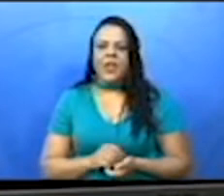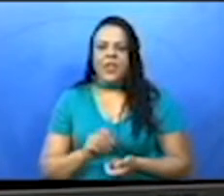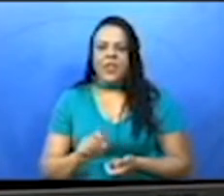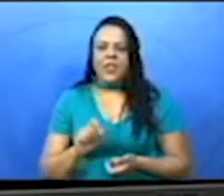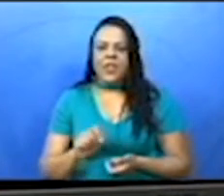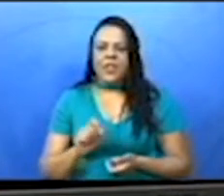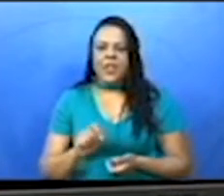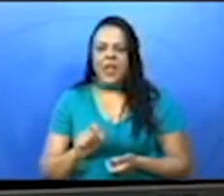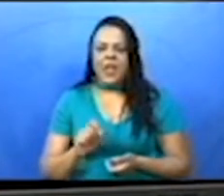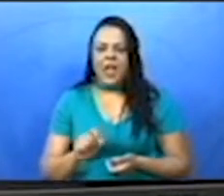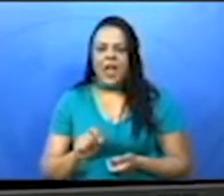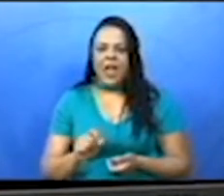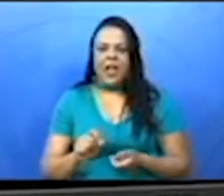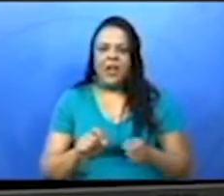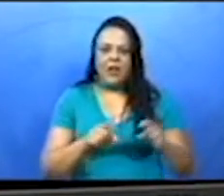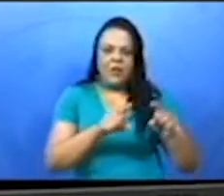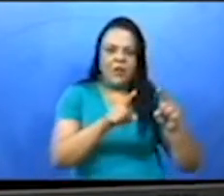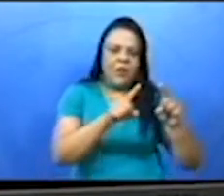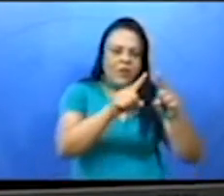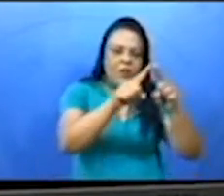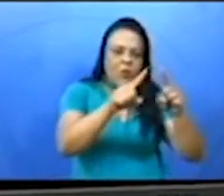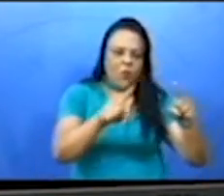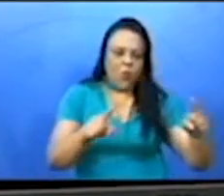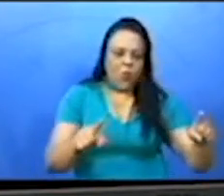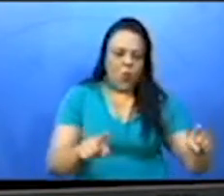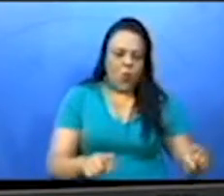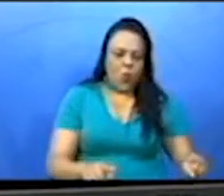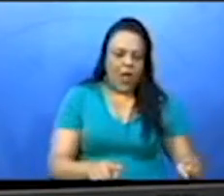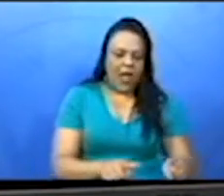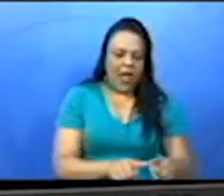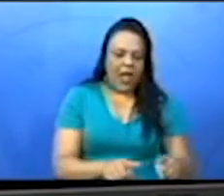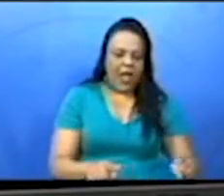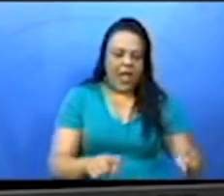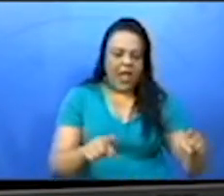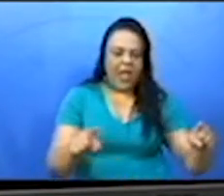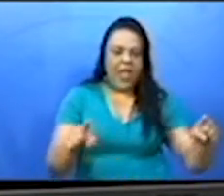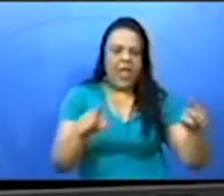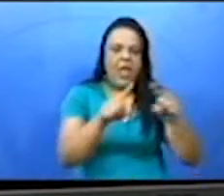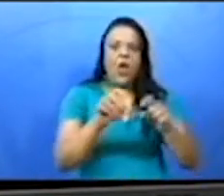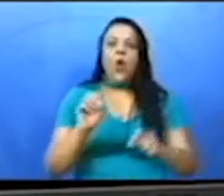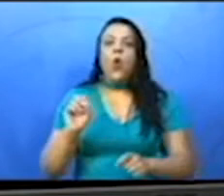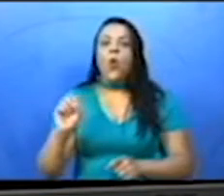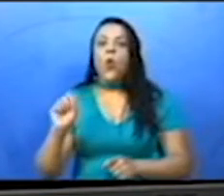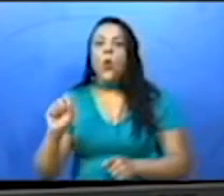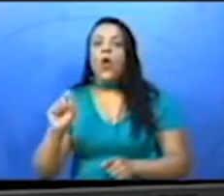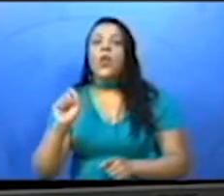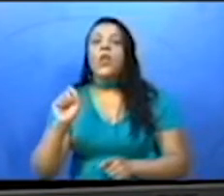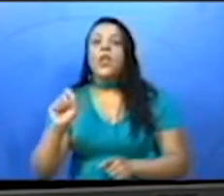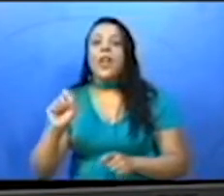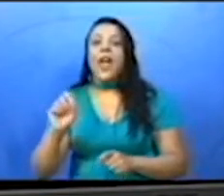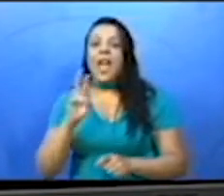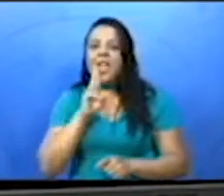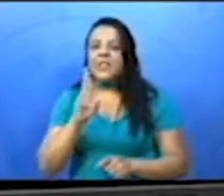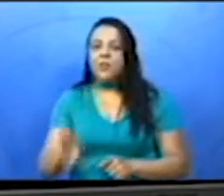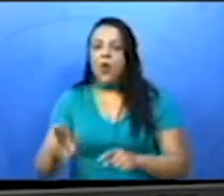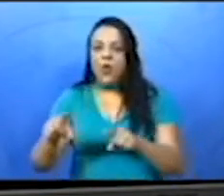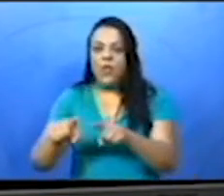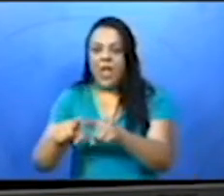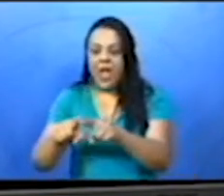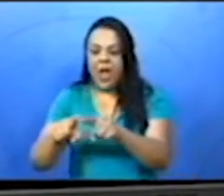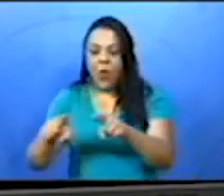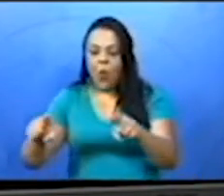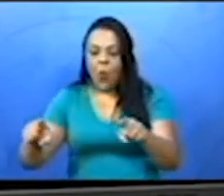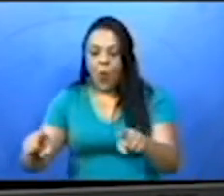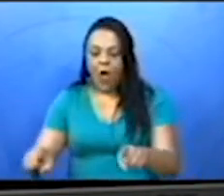trapézio, é isso? Muito bem! É um quadrilátero não trapézio. Só você